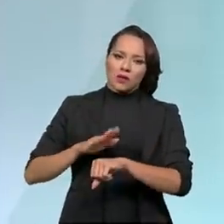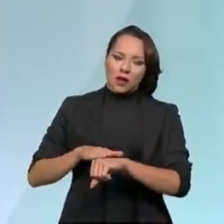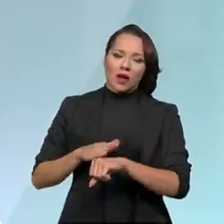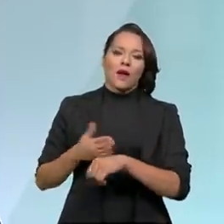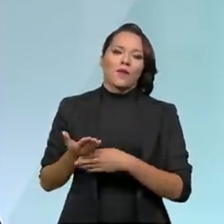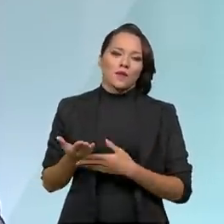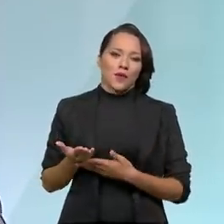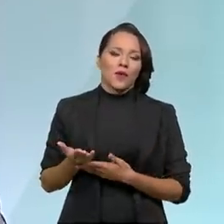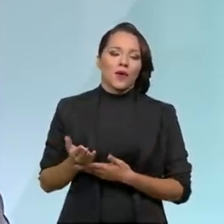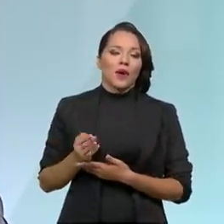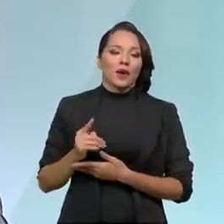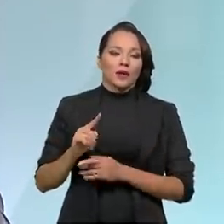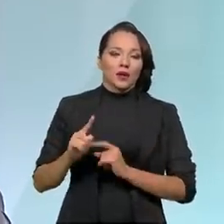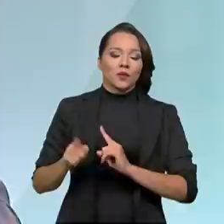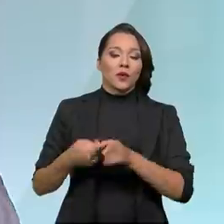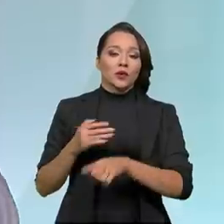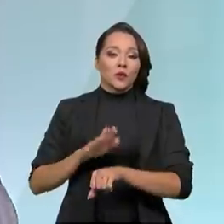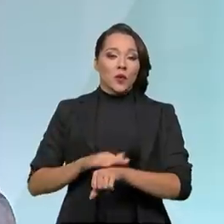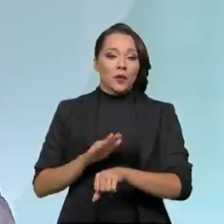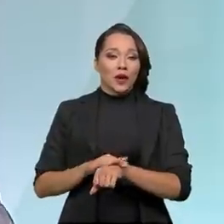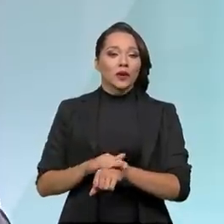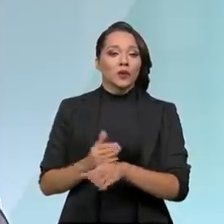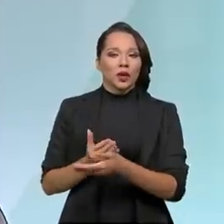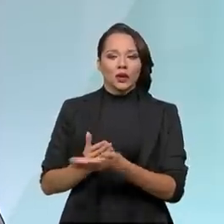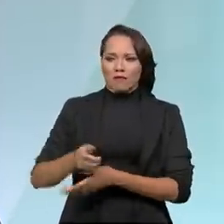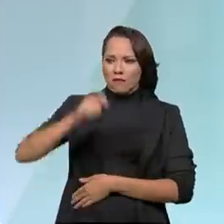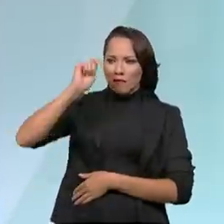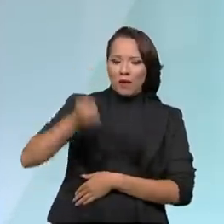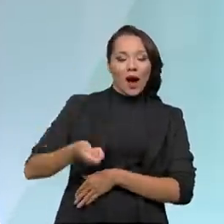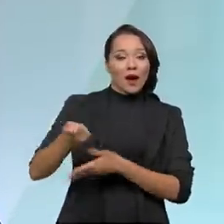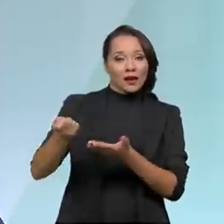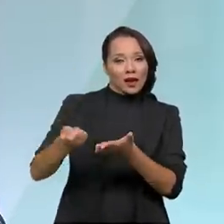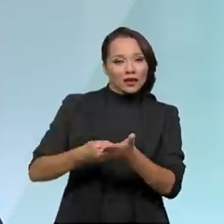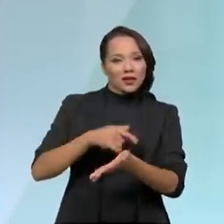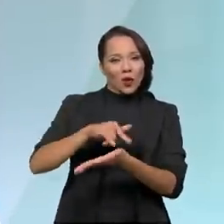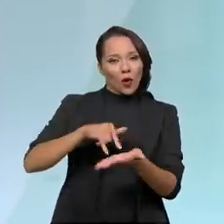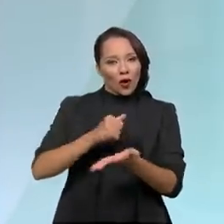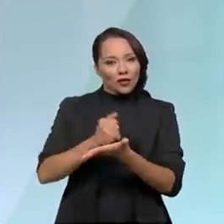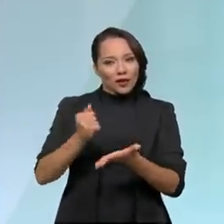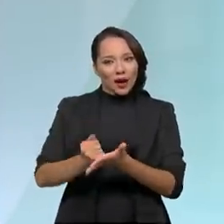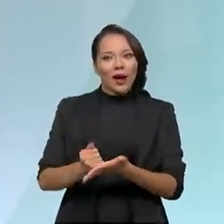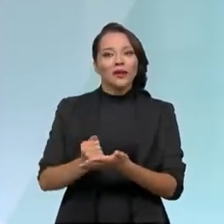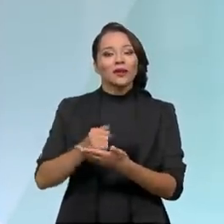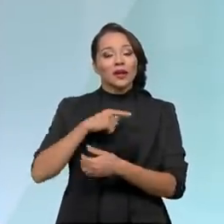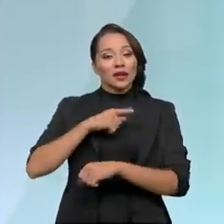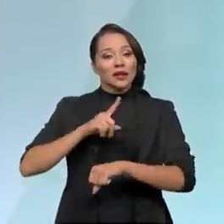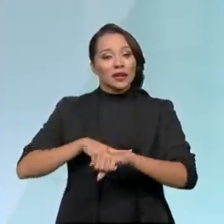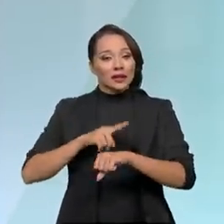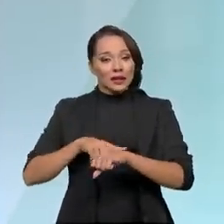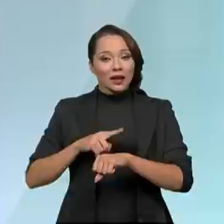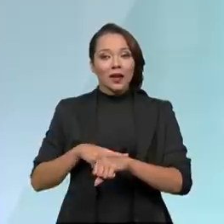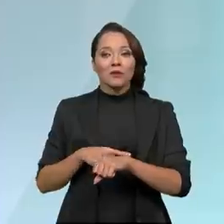maturação. Então, a partir do momento que a gente bate o martelo, que a gente assina um contrato, eu tenho um tempo para